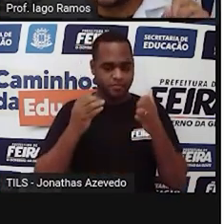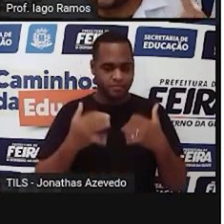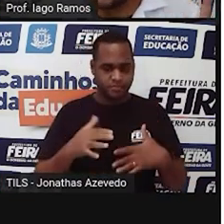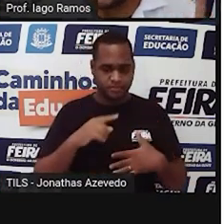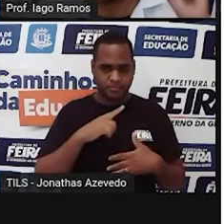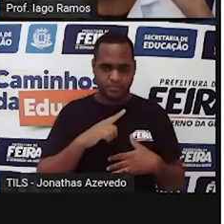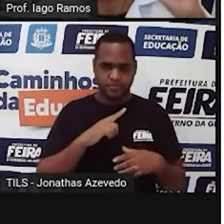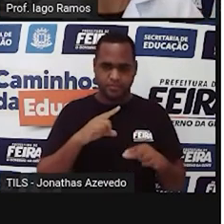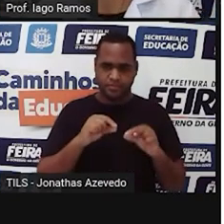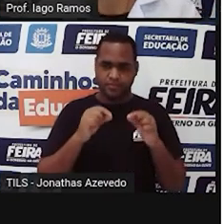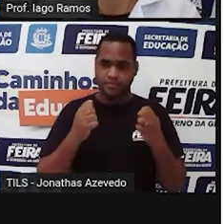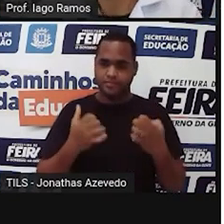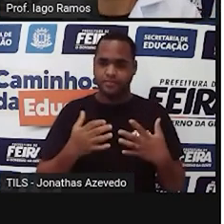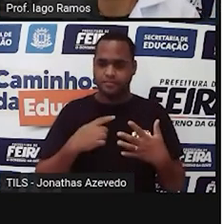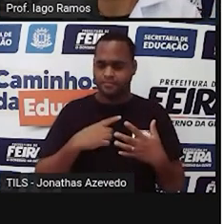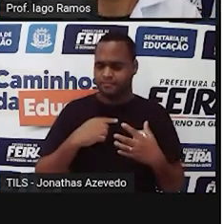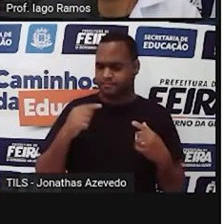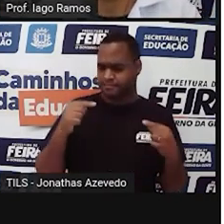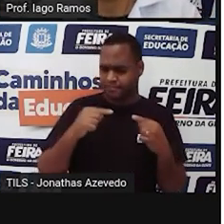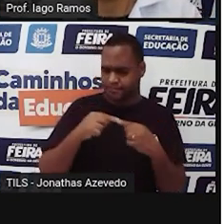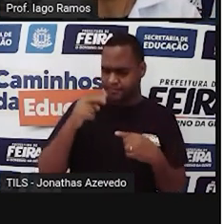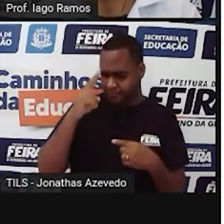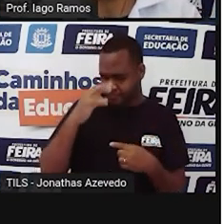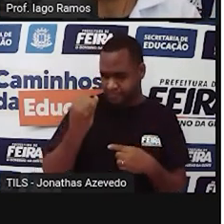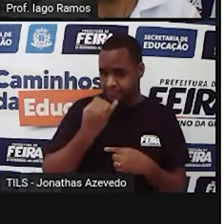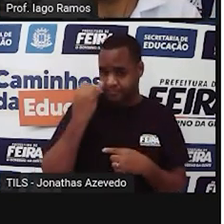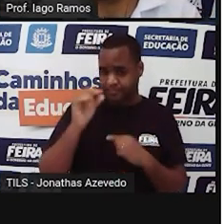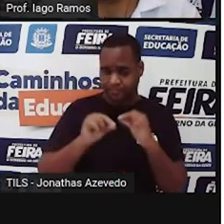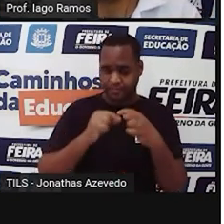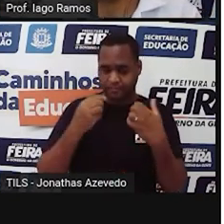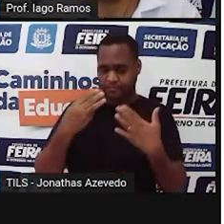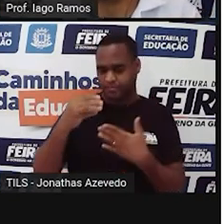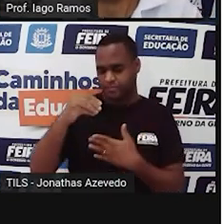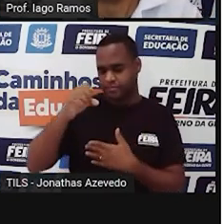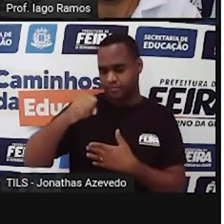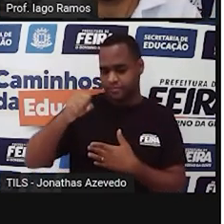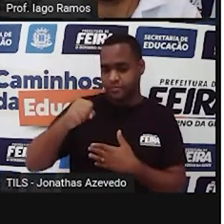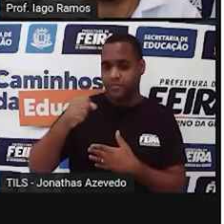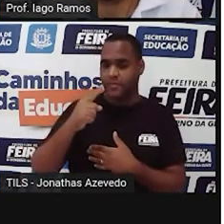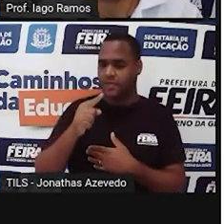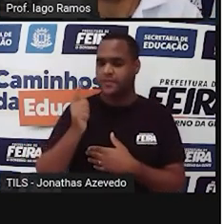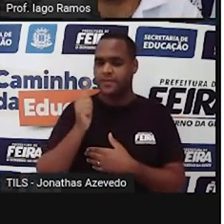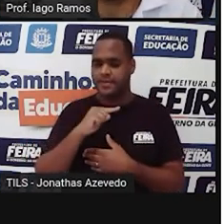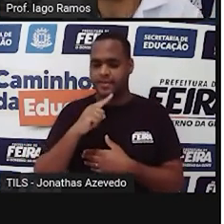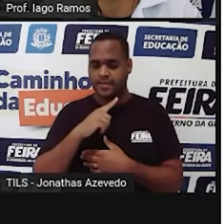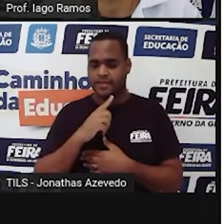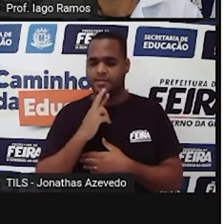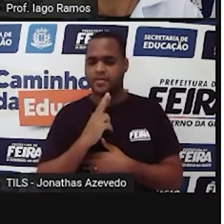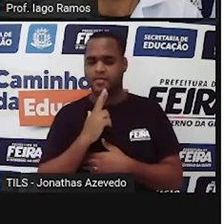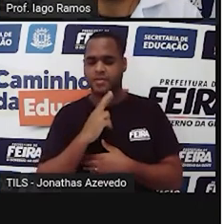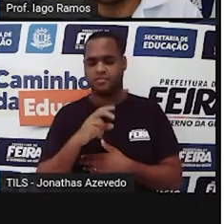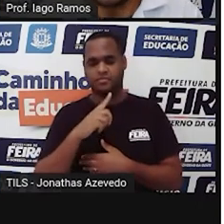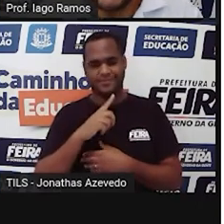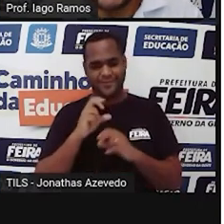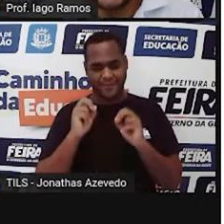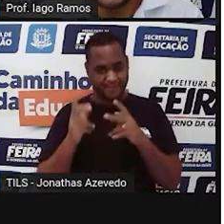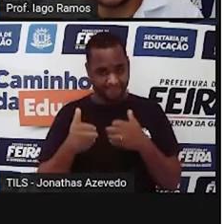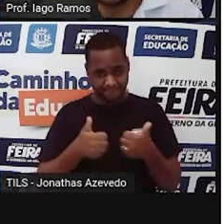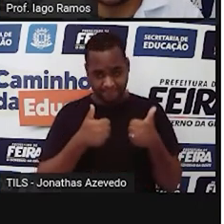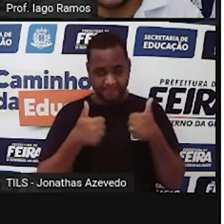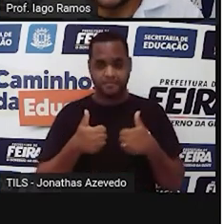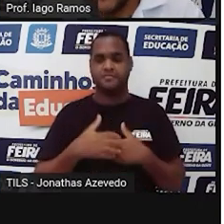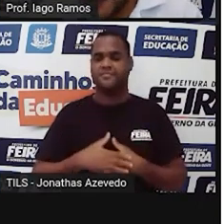Lembrando que vai contar também um reloginho de 30 segundos para você ter a sua resposta. Valeu?